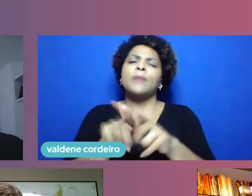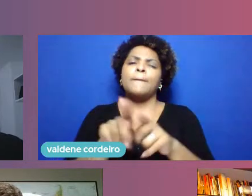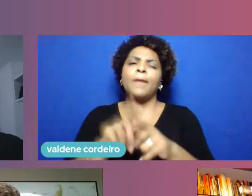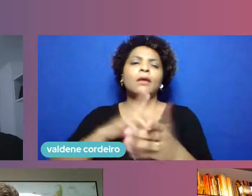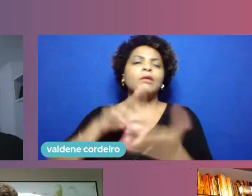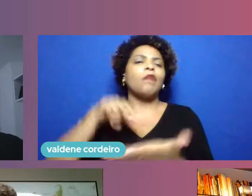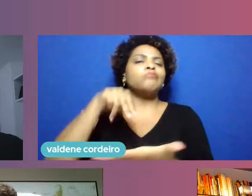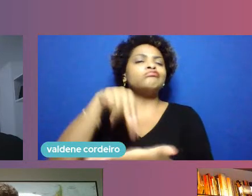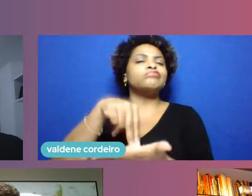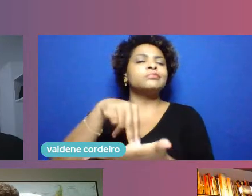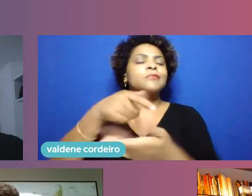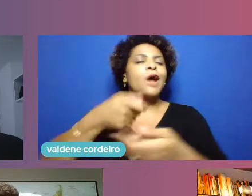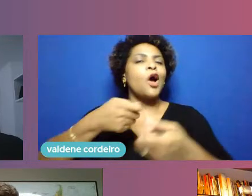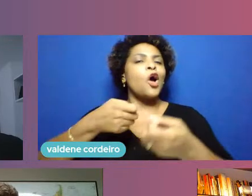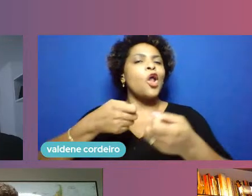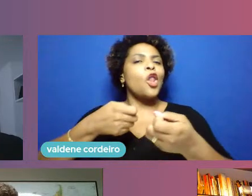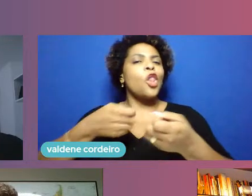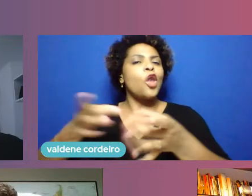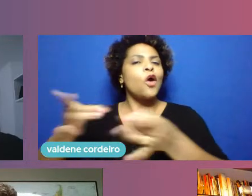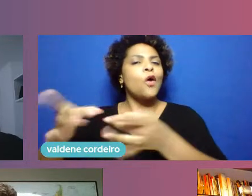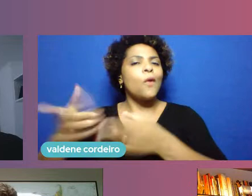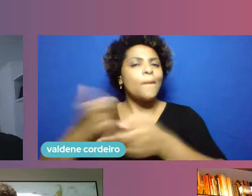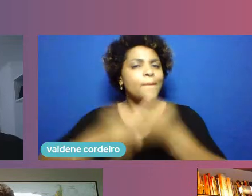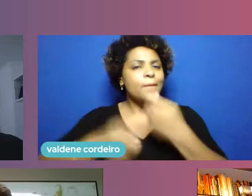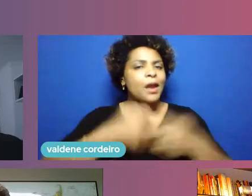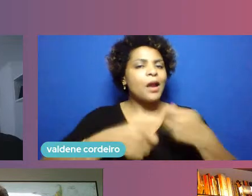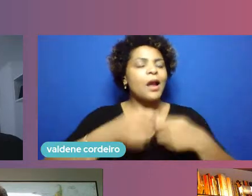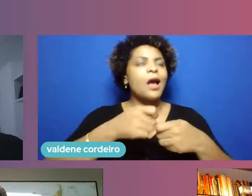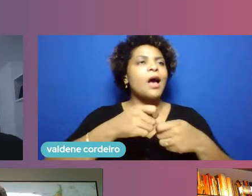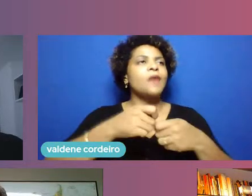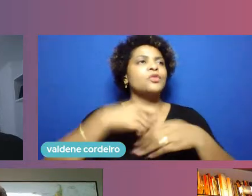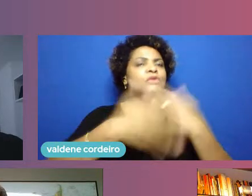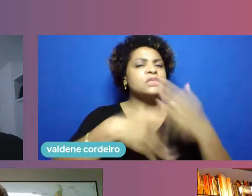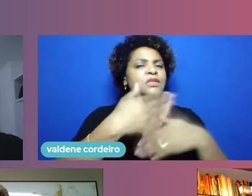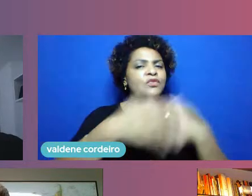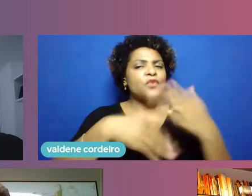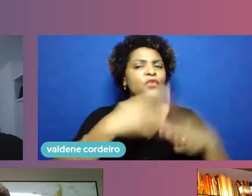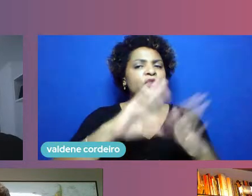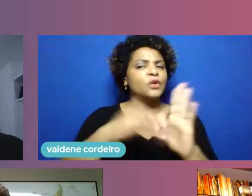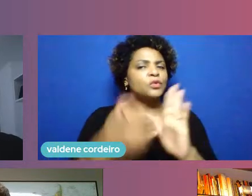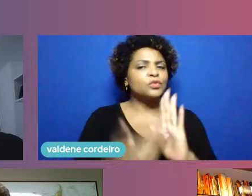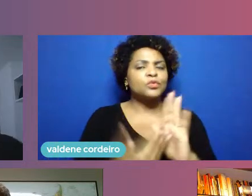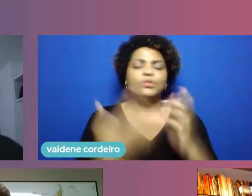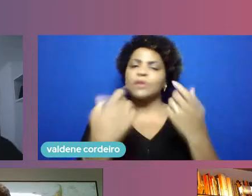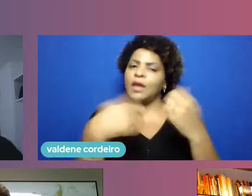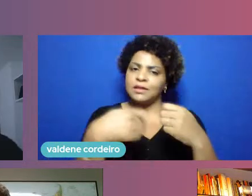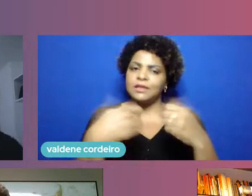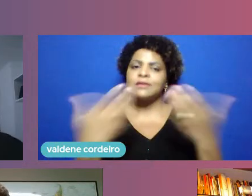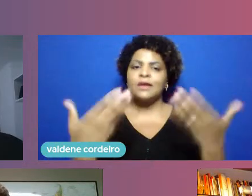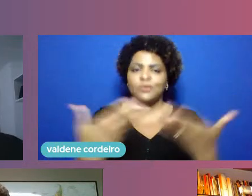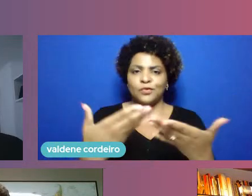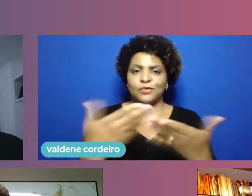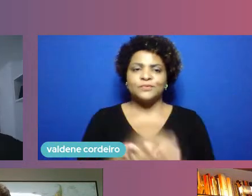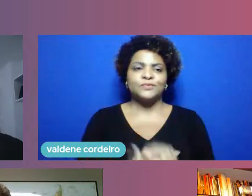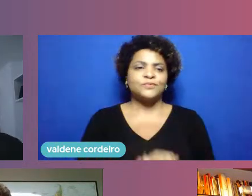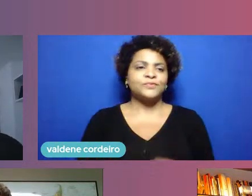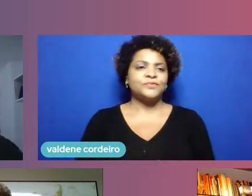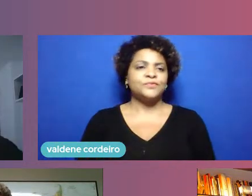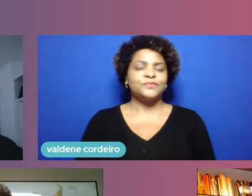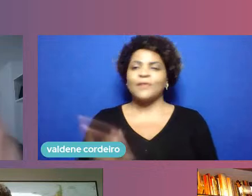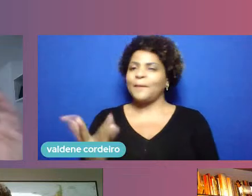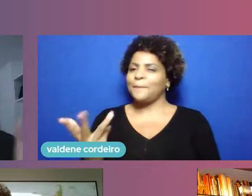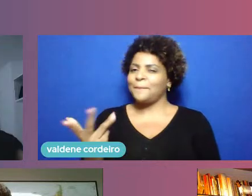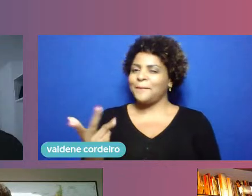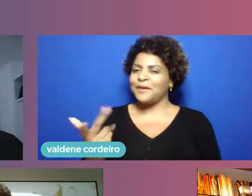novo, com o desenvolvimento das suas skills e tudo o que é necessário para o dia de hoje. Perfeito, Céssio. Então, você